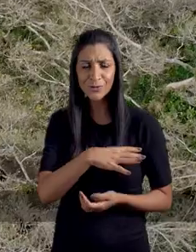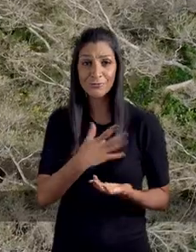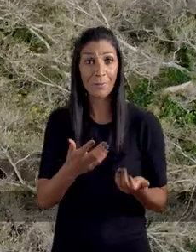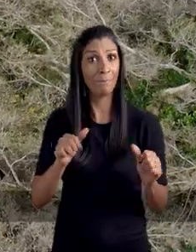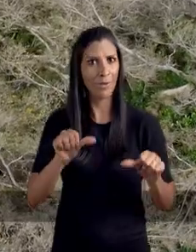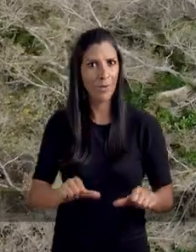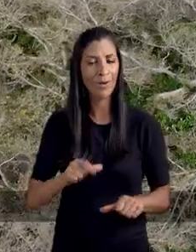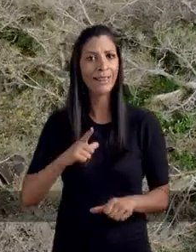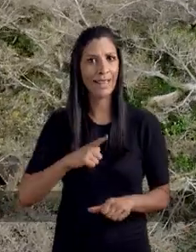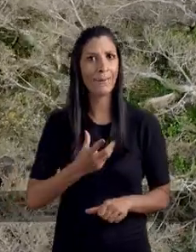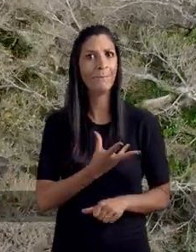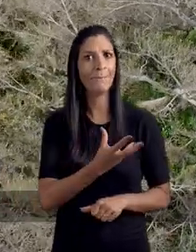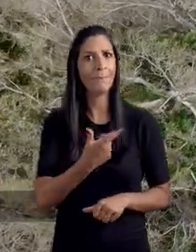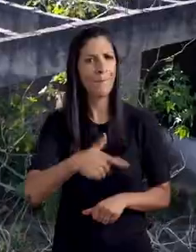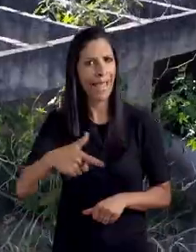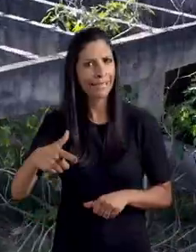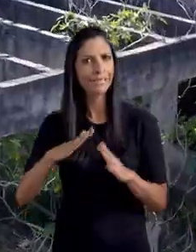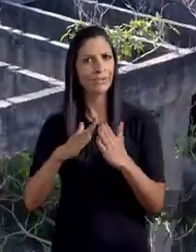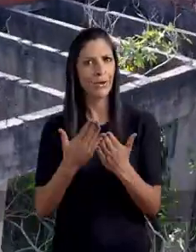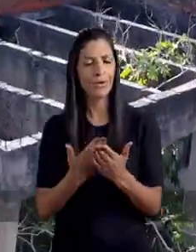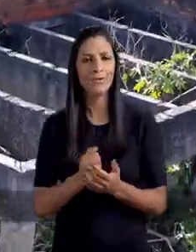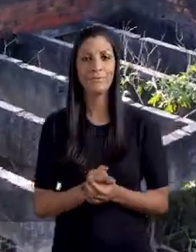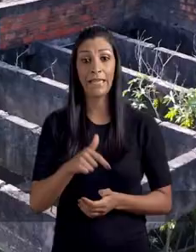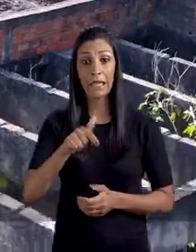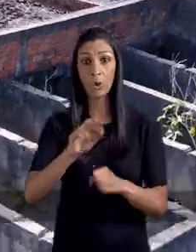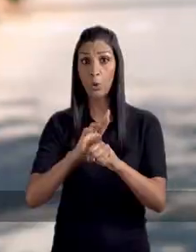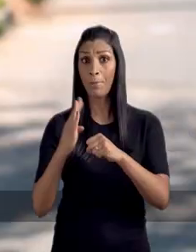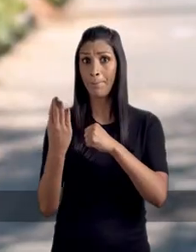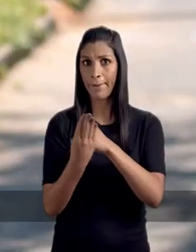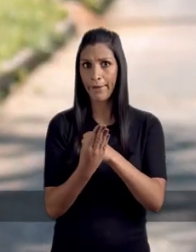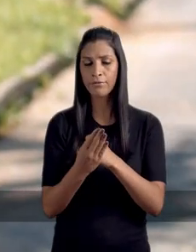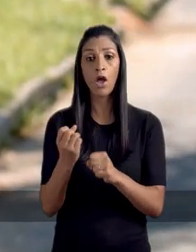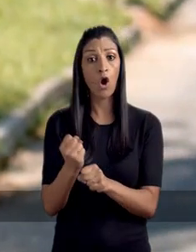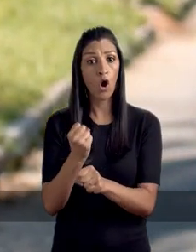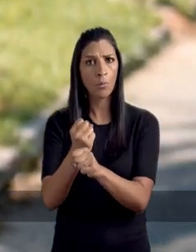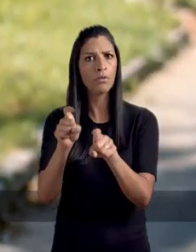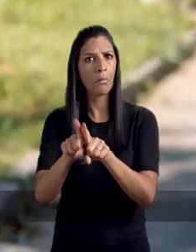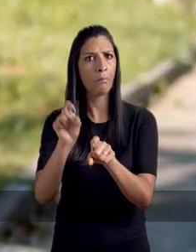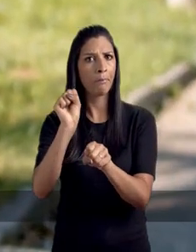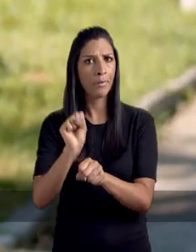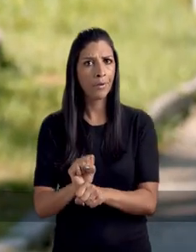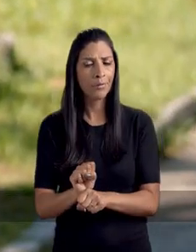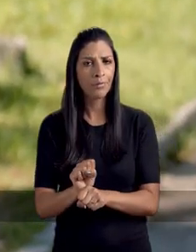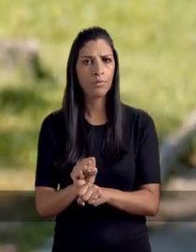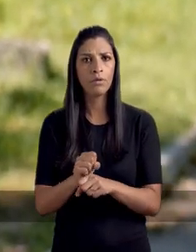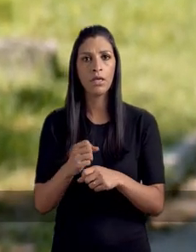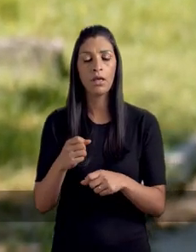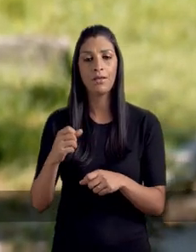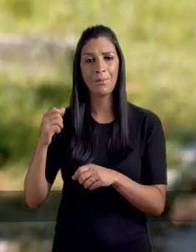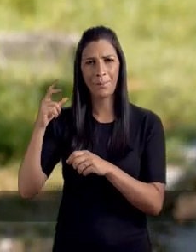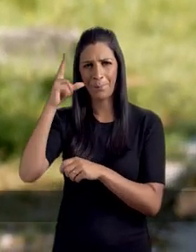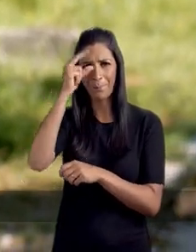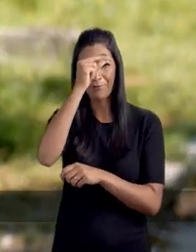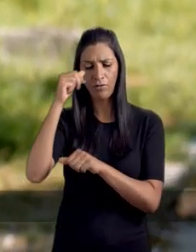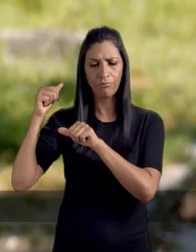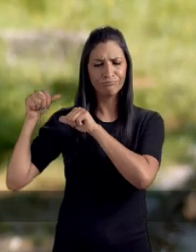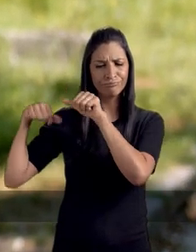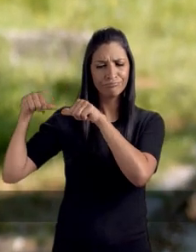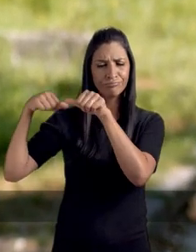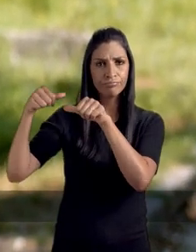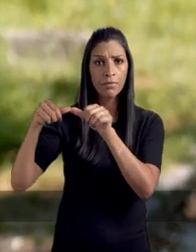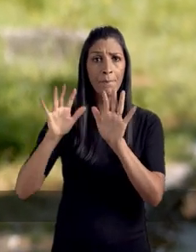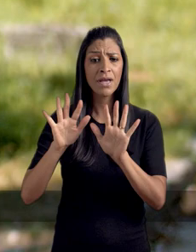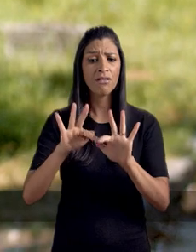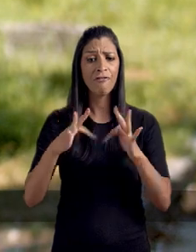absurdo? Pior é que tem mais. Aqui no Rubemberta, a obra também parou. Enquanto eles se revezam na